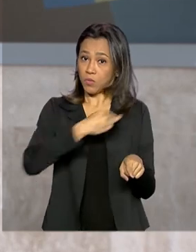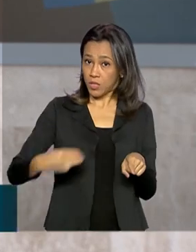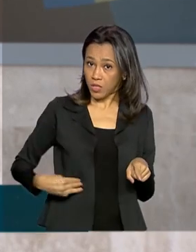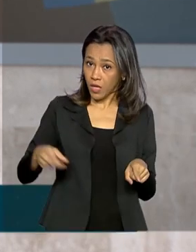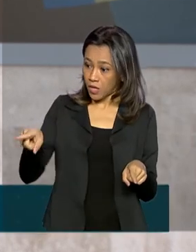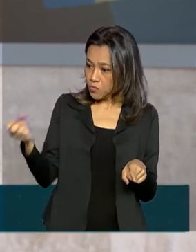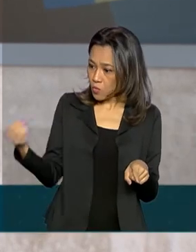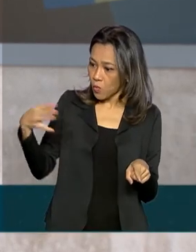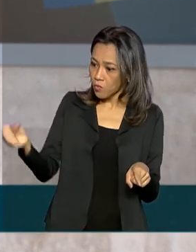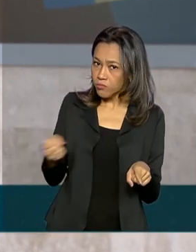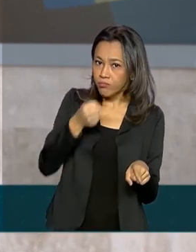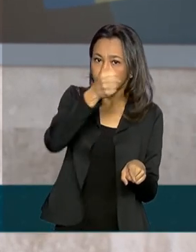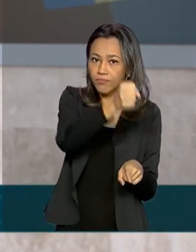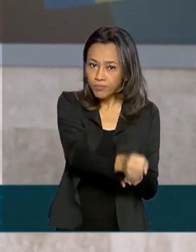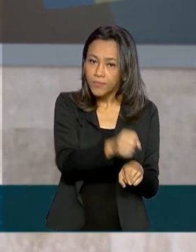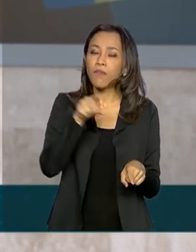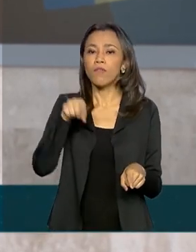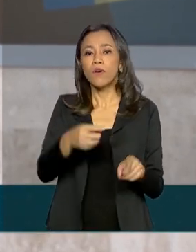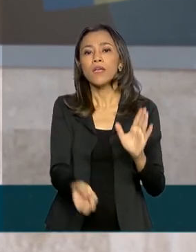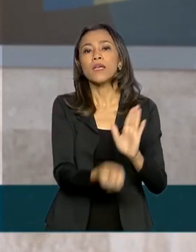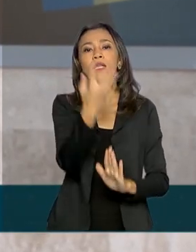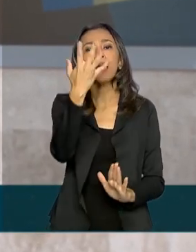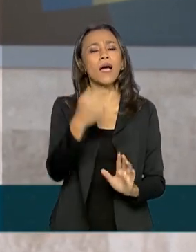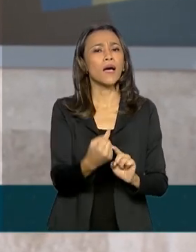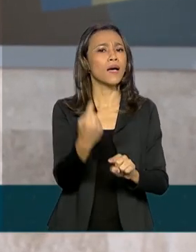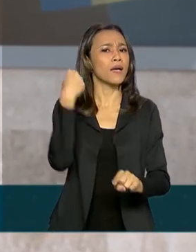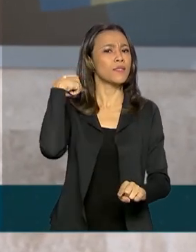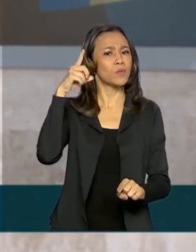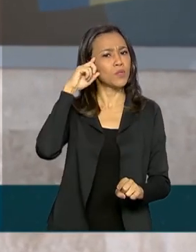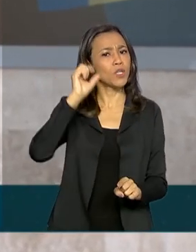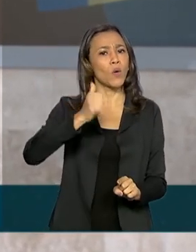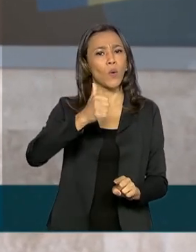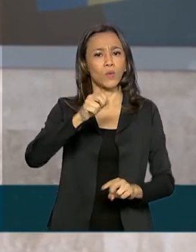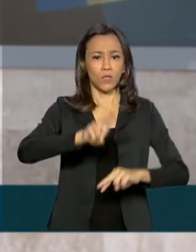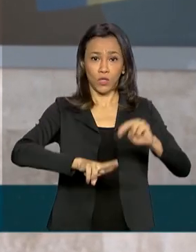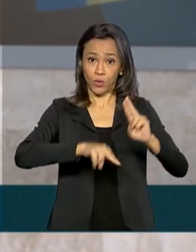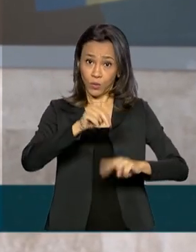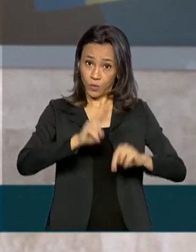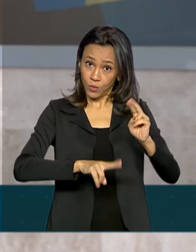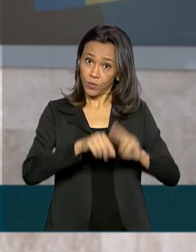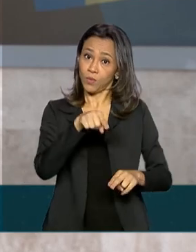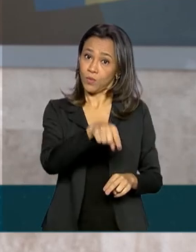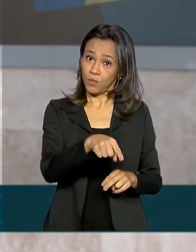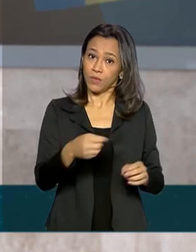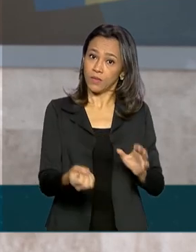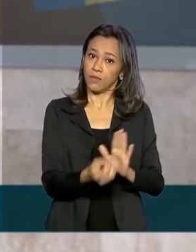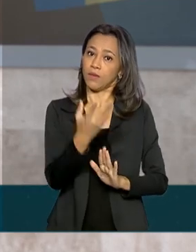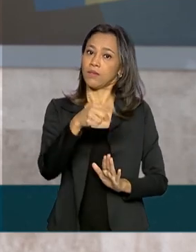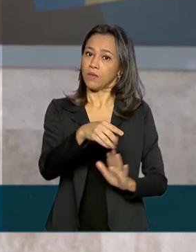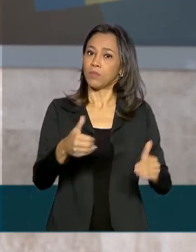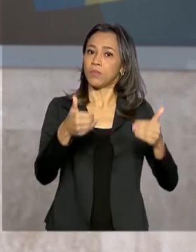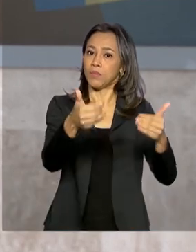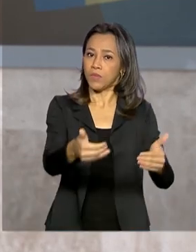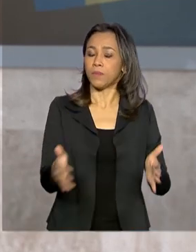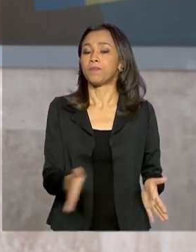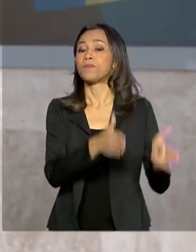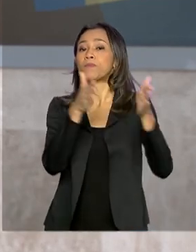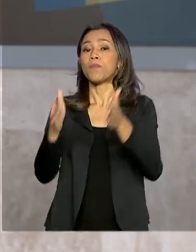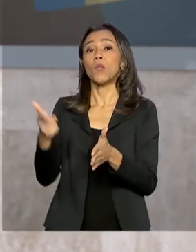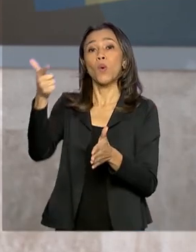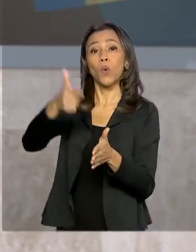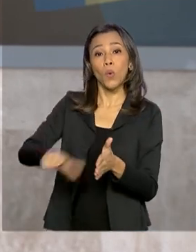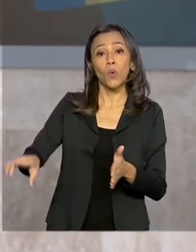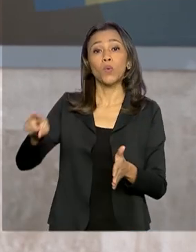recriada pelo presidente Jair Bolsonaro no último dia 11 de junho. Também toma posse o ministro Marcos